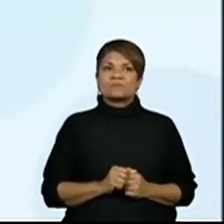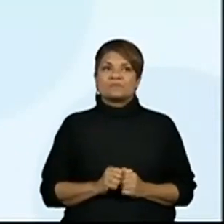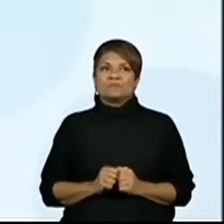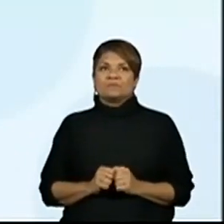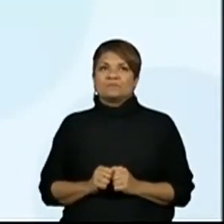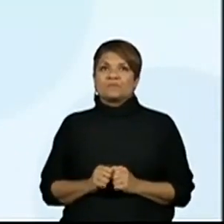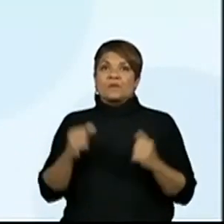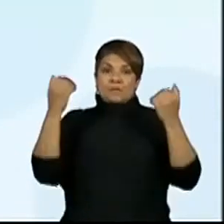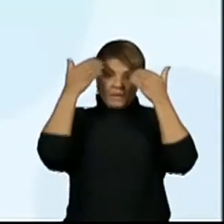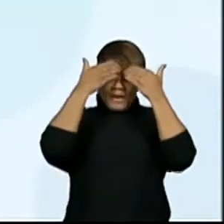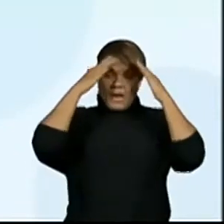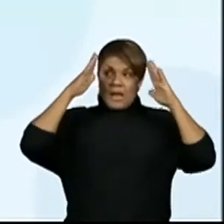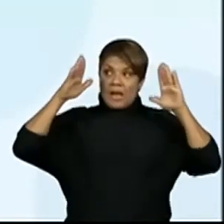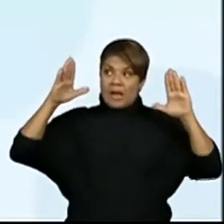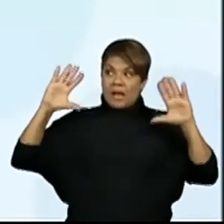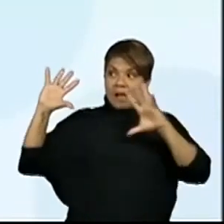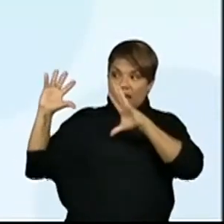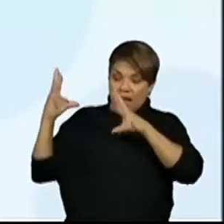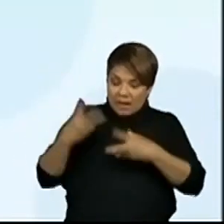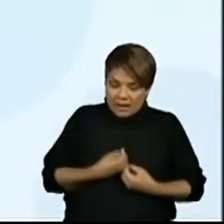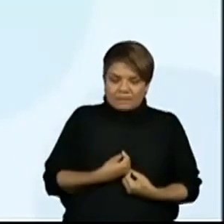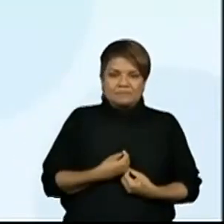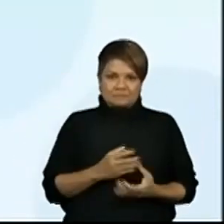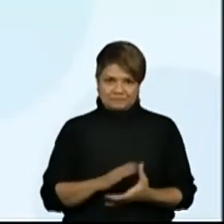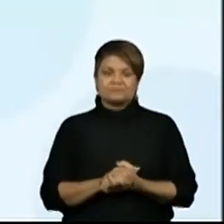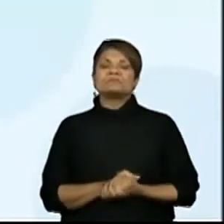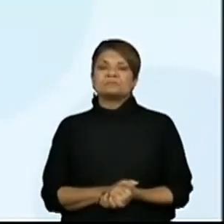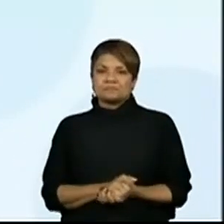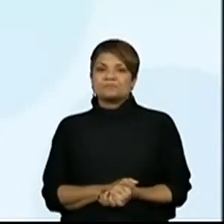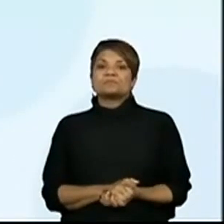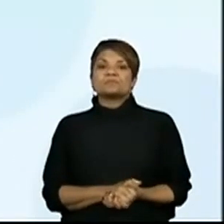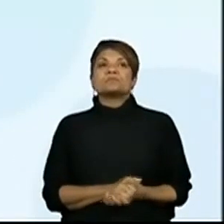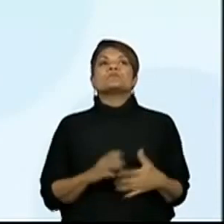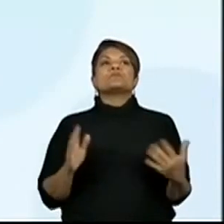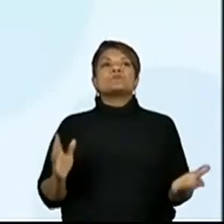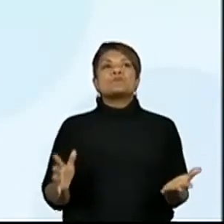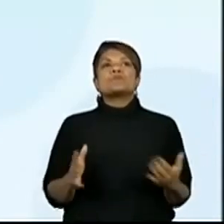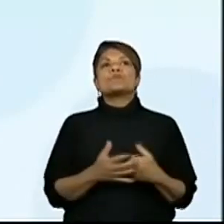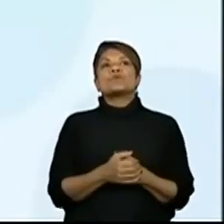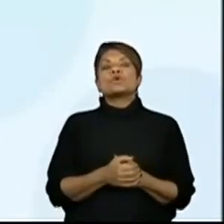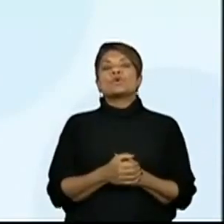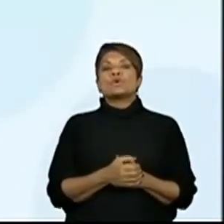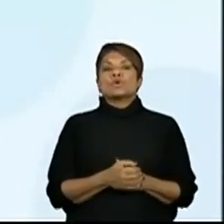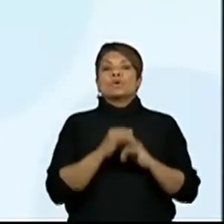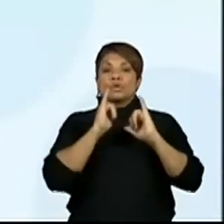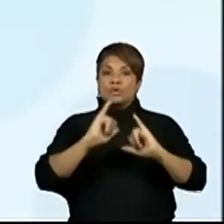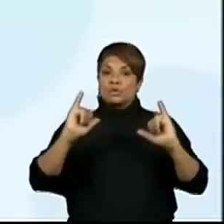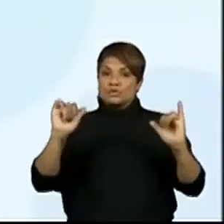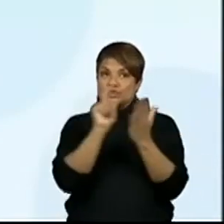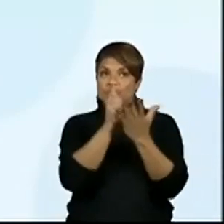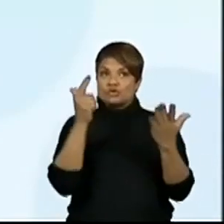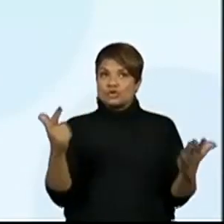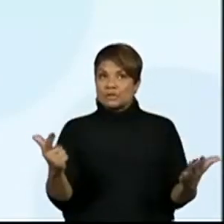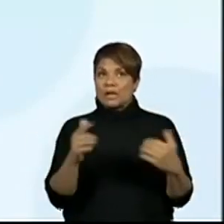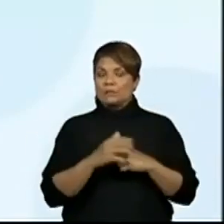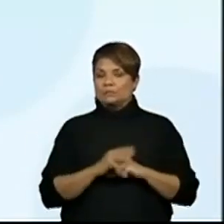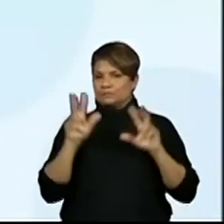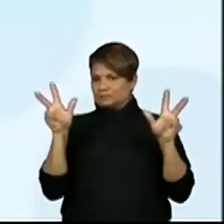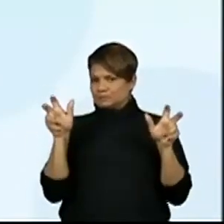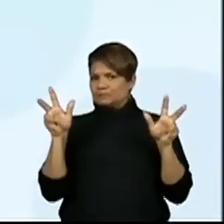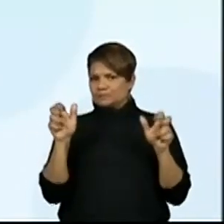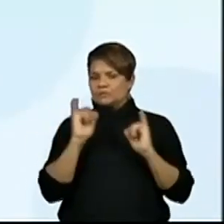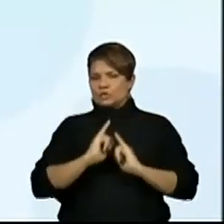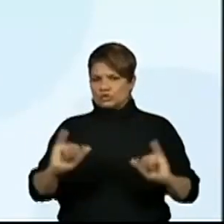Para ampliar o repertório. Notícia do Jornal, Notícia em Dia. São